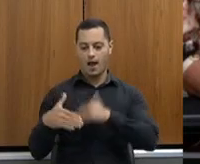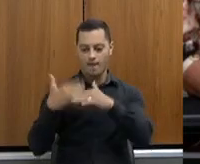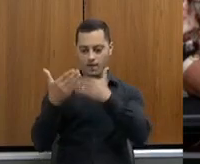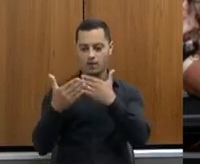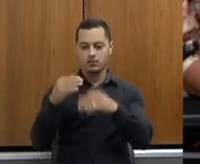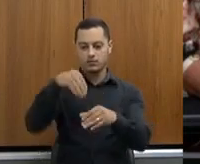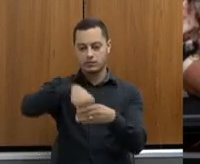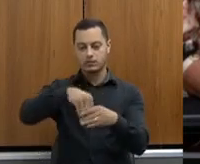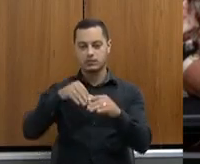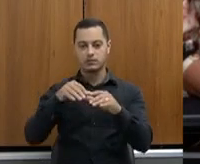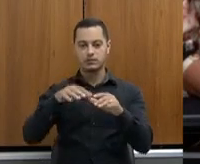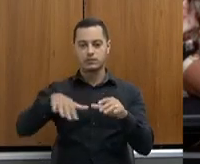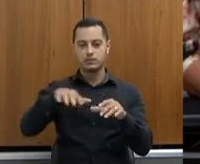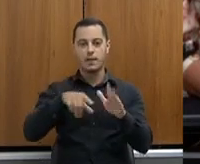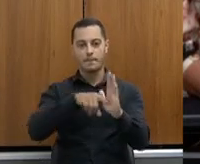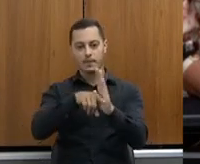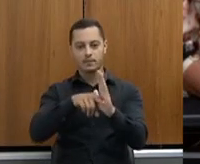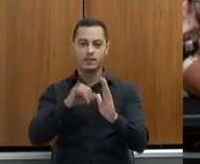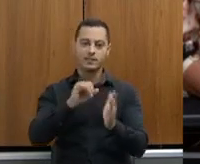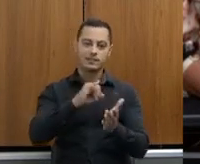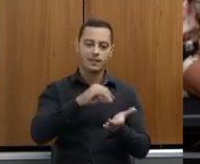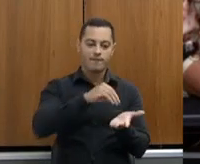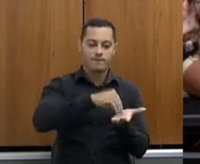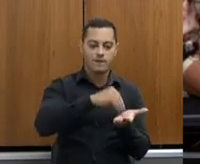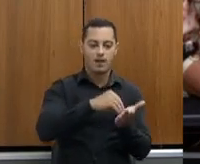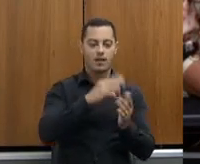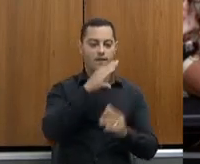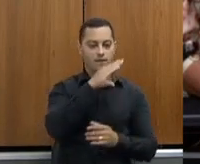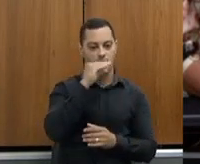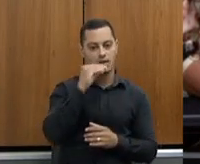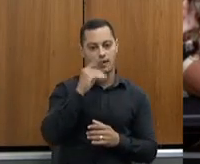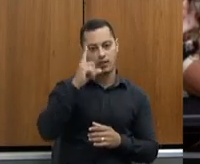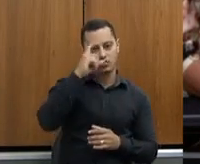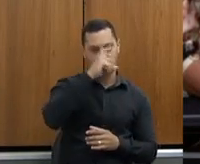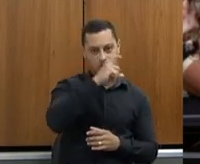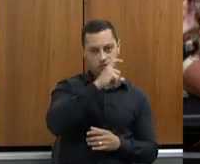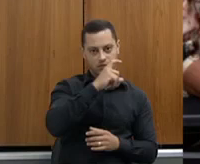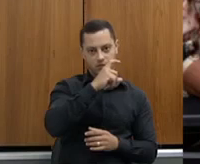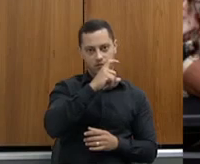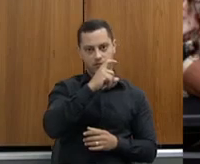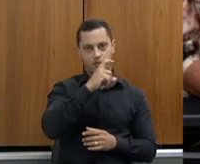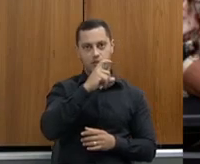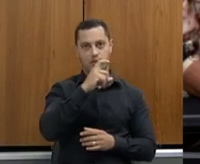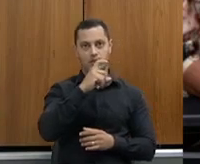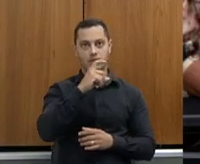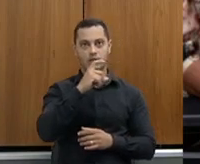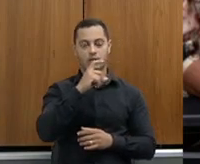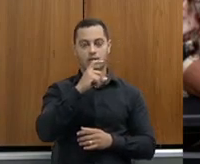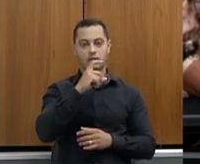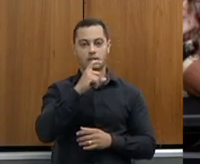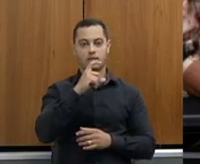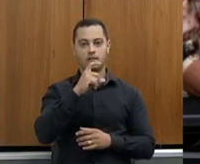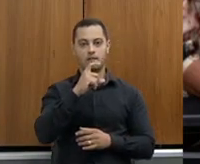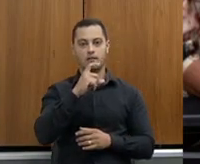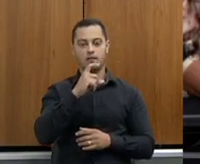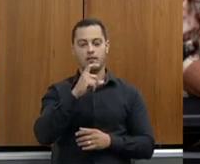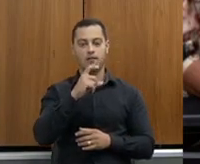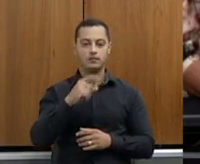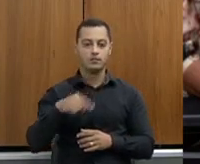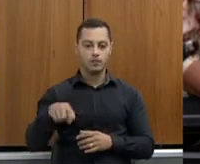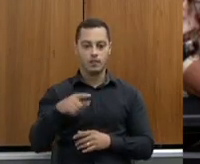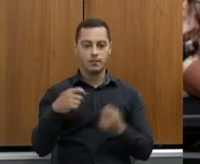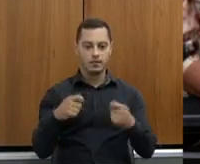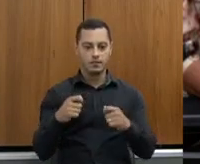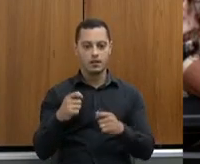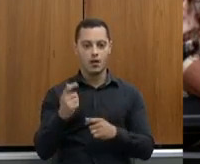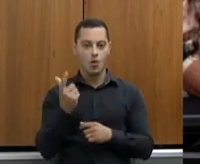tivermos recurso e gente, isso fica difícil. Então, precisamos, cada vez mais, ir nesse ponto nevrálgico para podermos conseguir